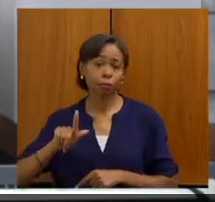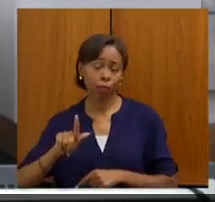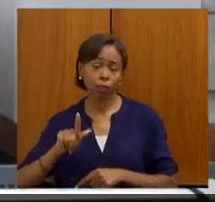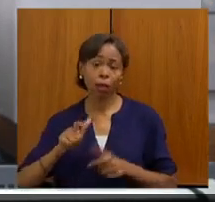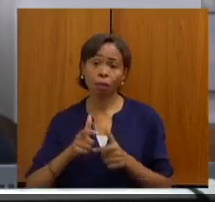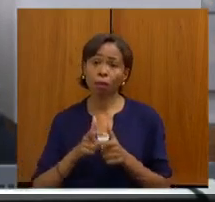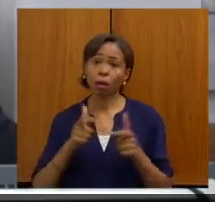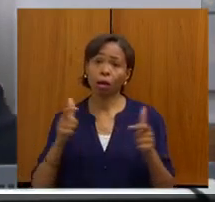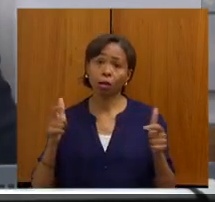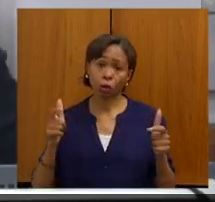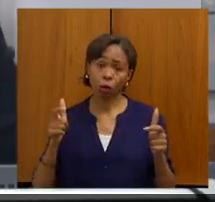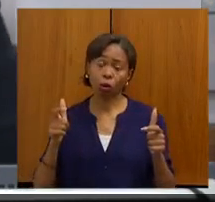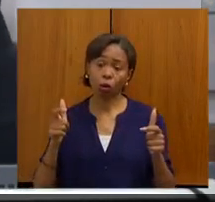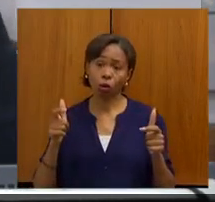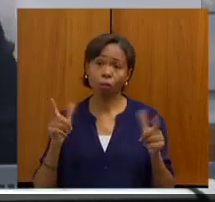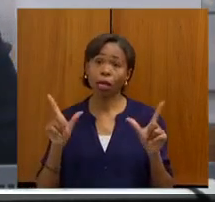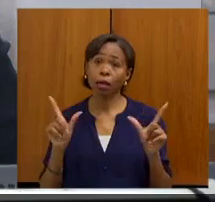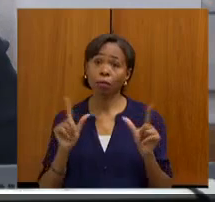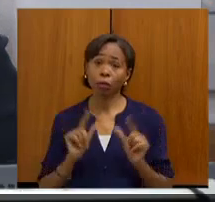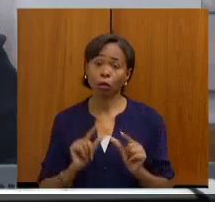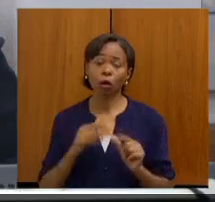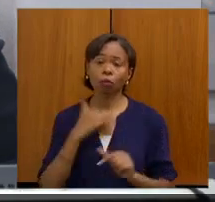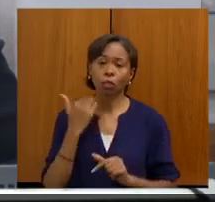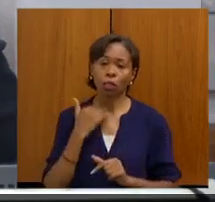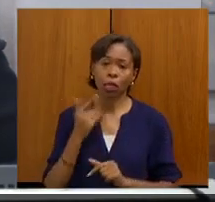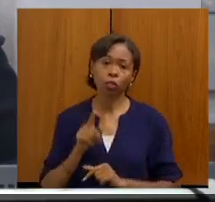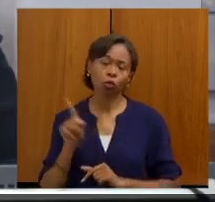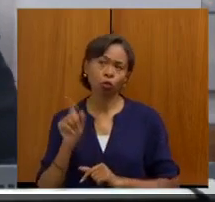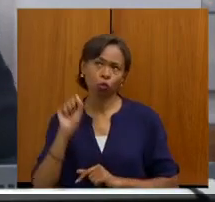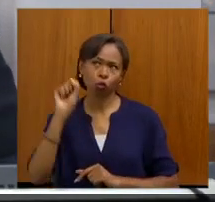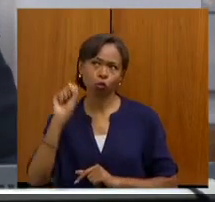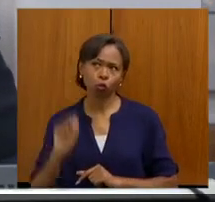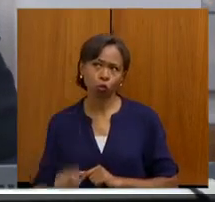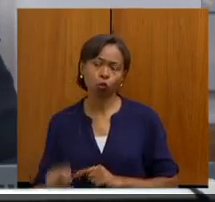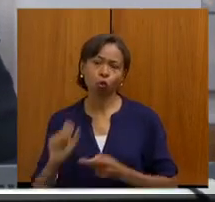do Sul, Sudeste e Centro-Oeste. São estados com